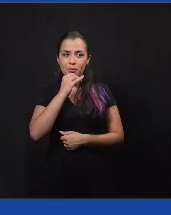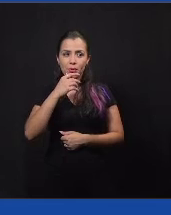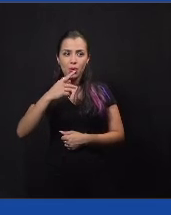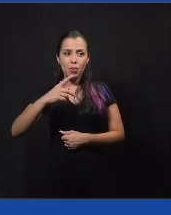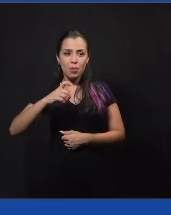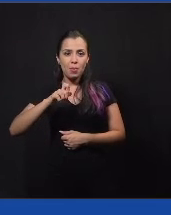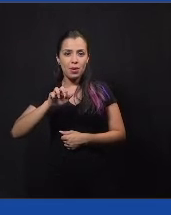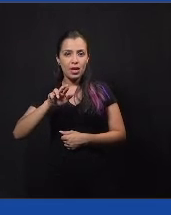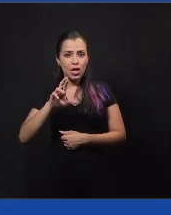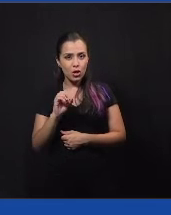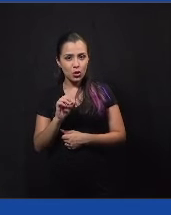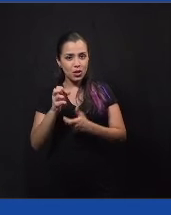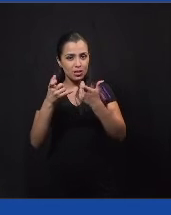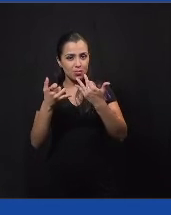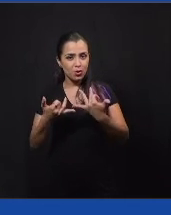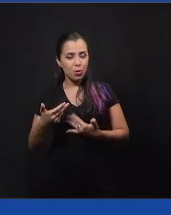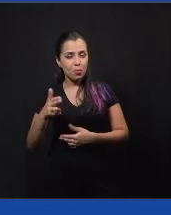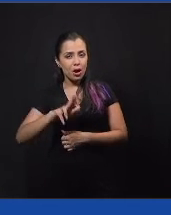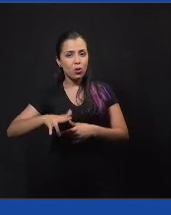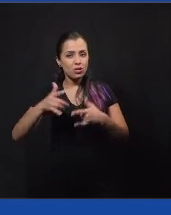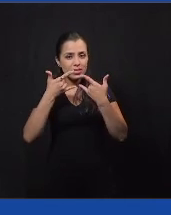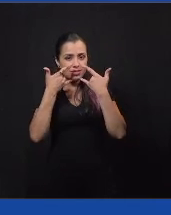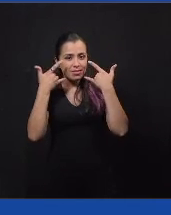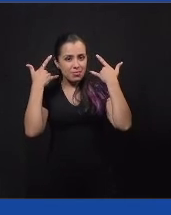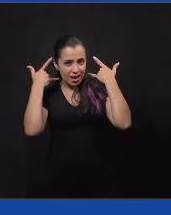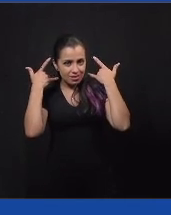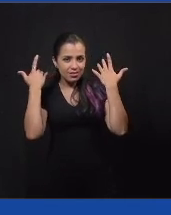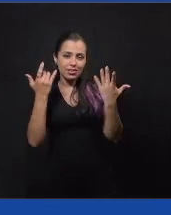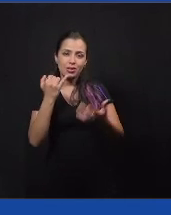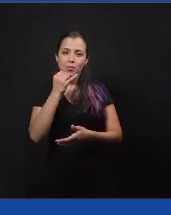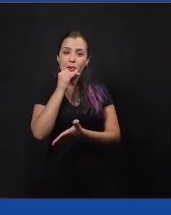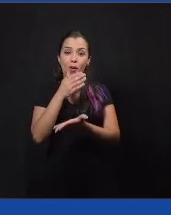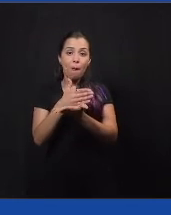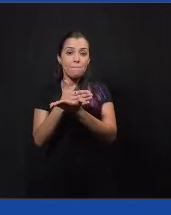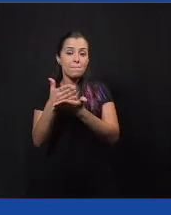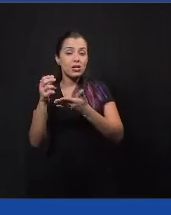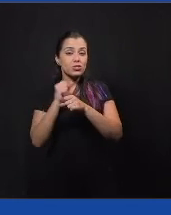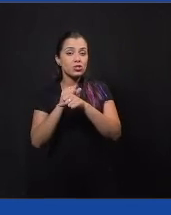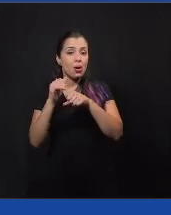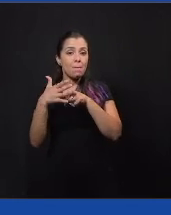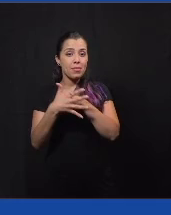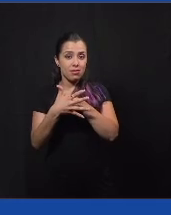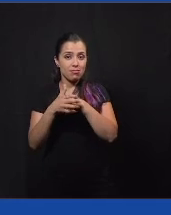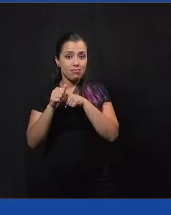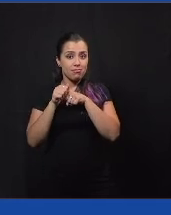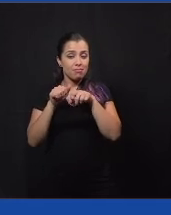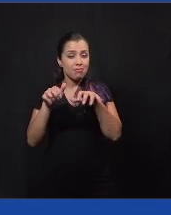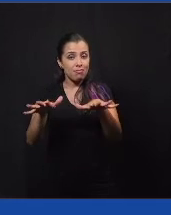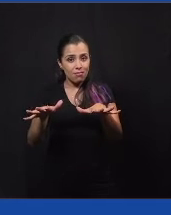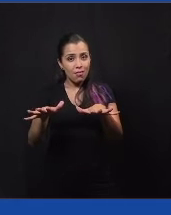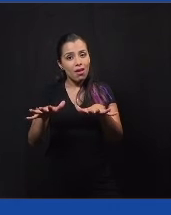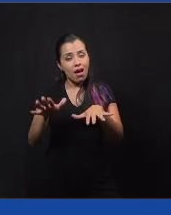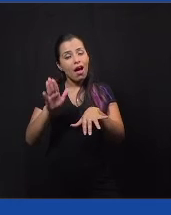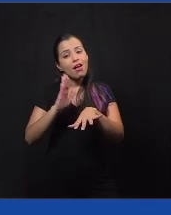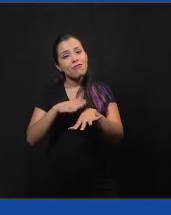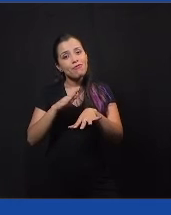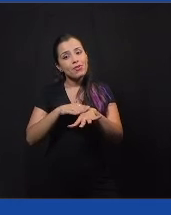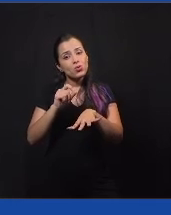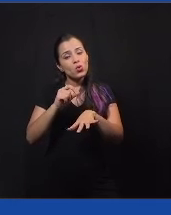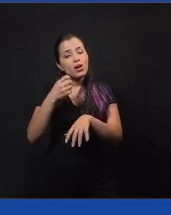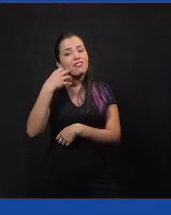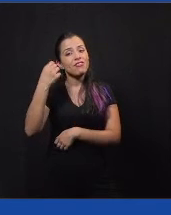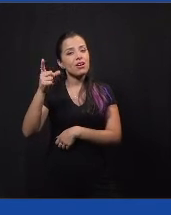pandemia, né, a gente suspendeu as viagens a campo, e a gente começou a pensar, assim, o que a gente poderia propor